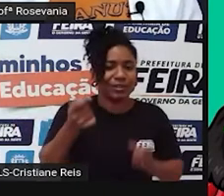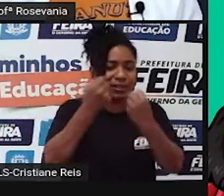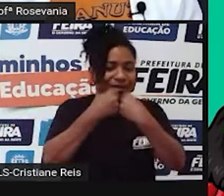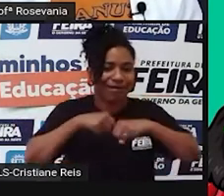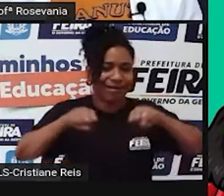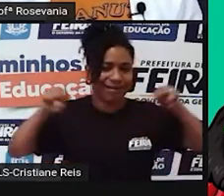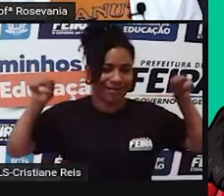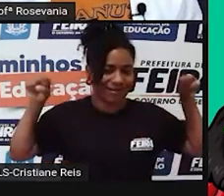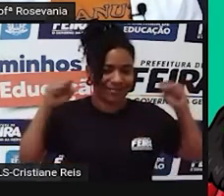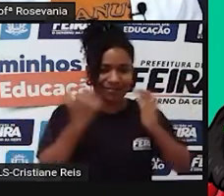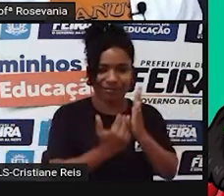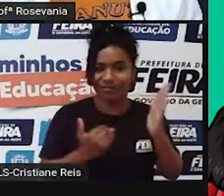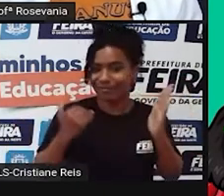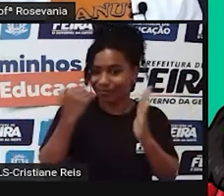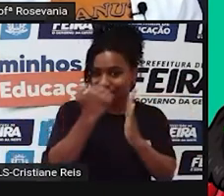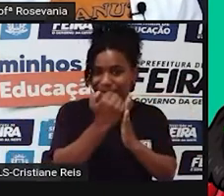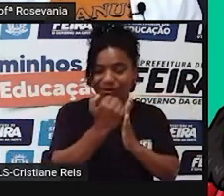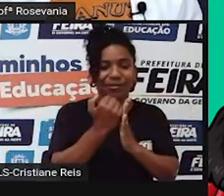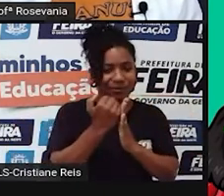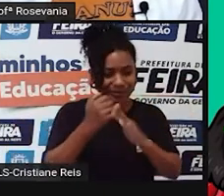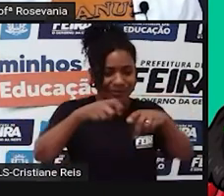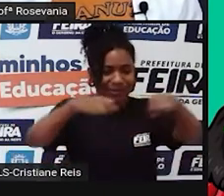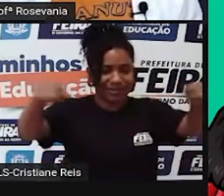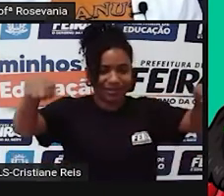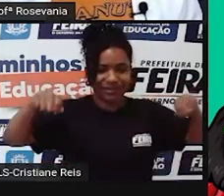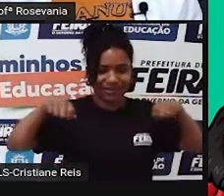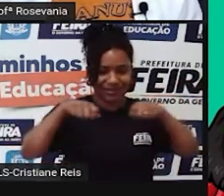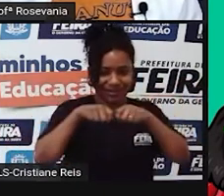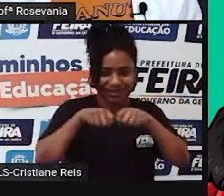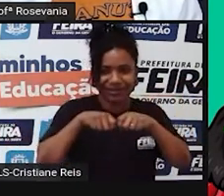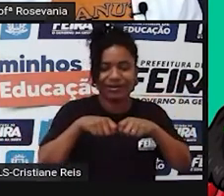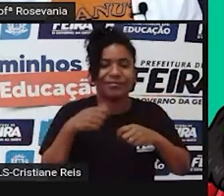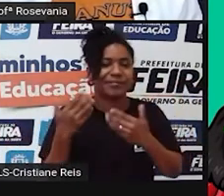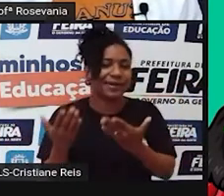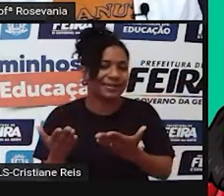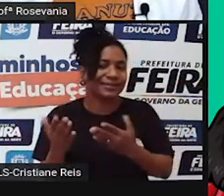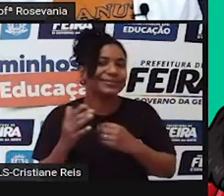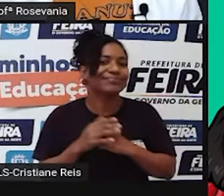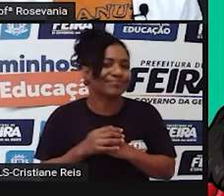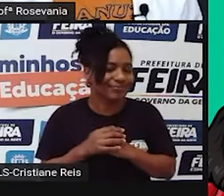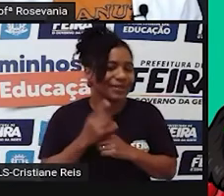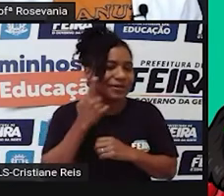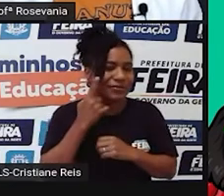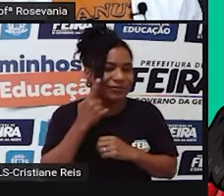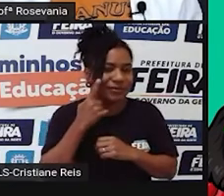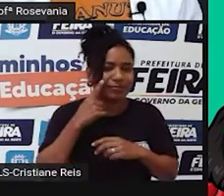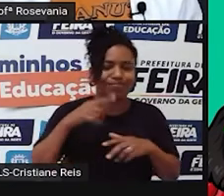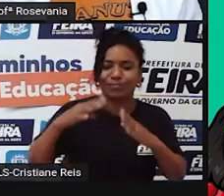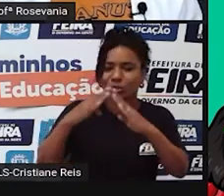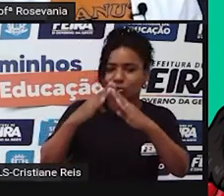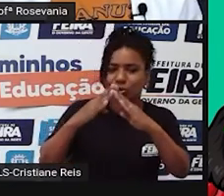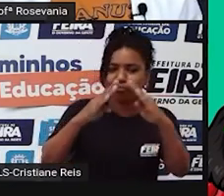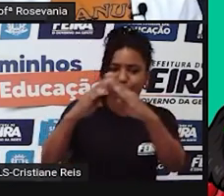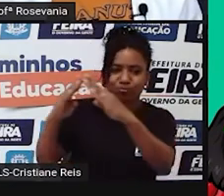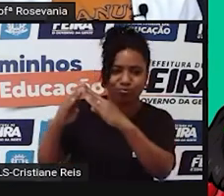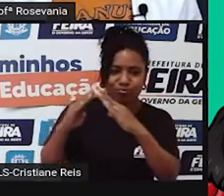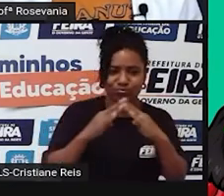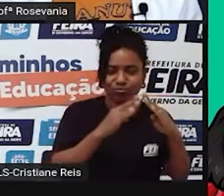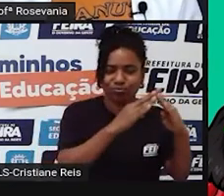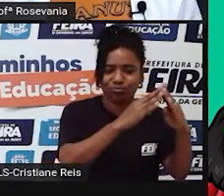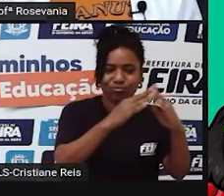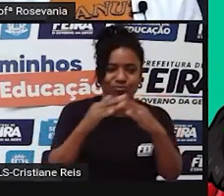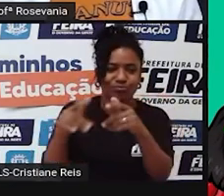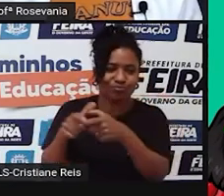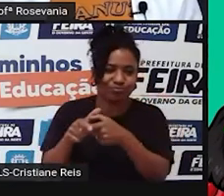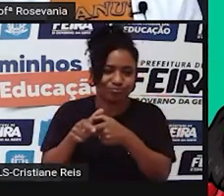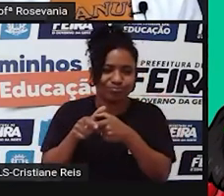do que a região sudeste, e mais, em compensação, você percebe que a ocupação é bem menor, né.